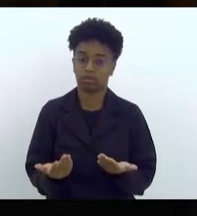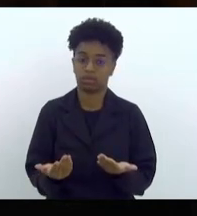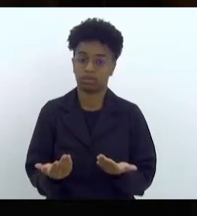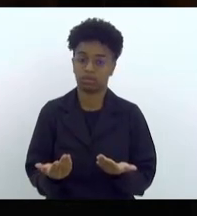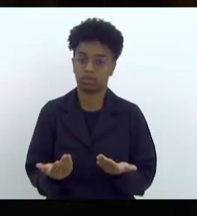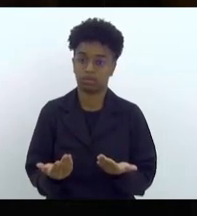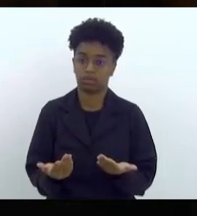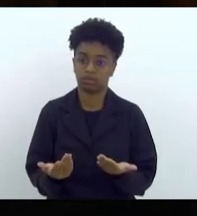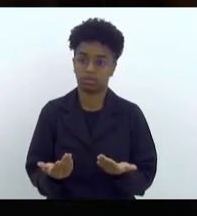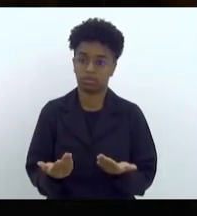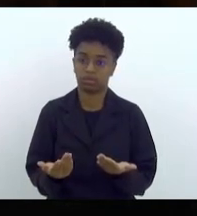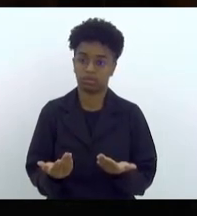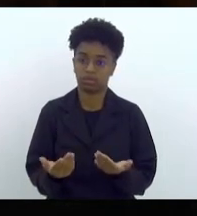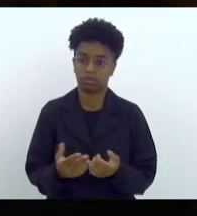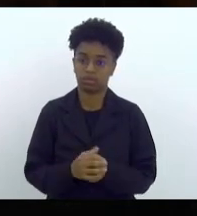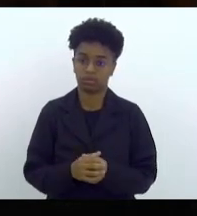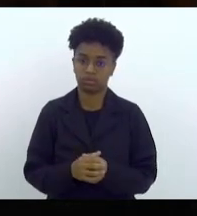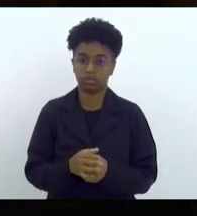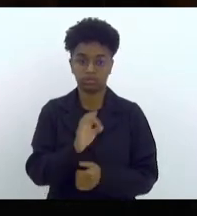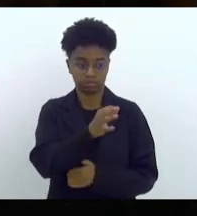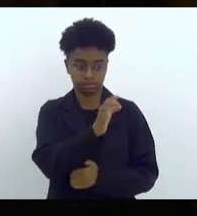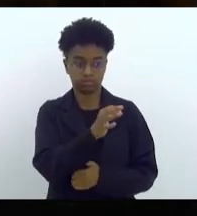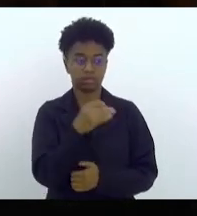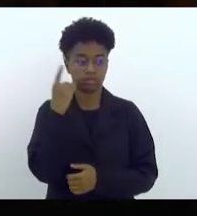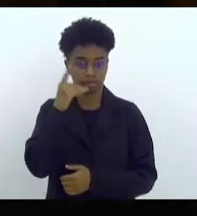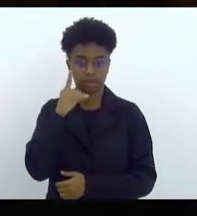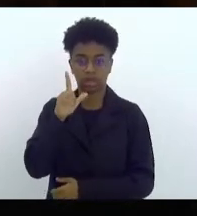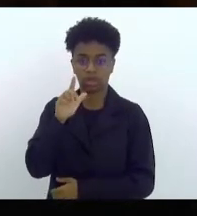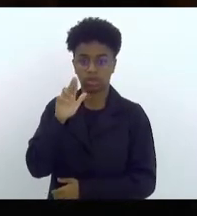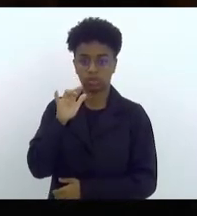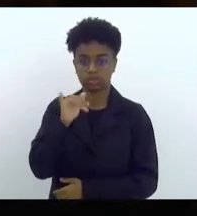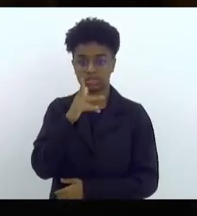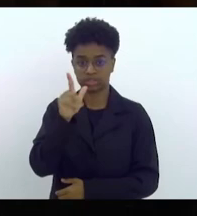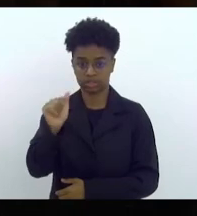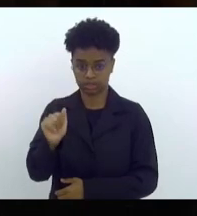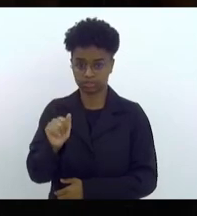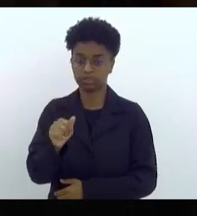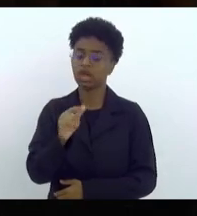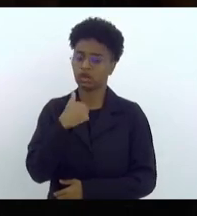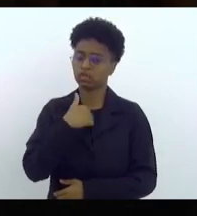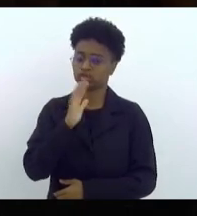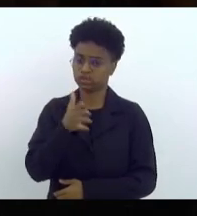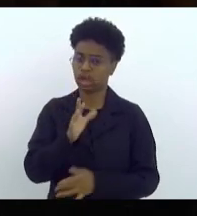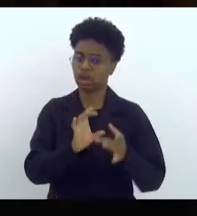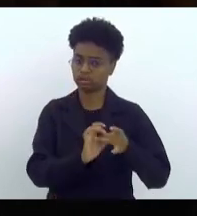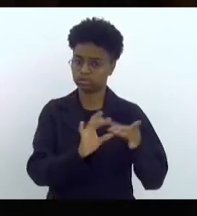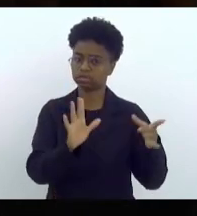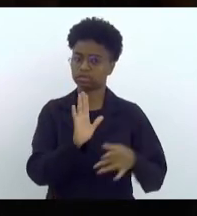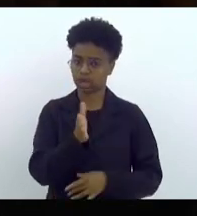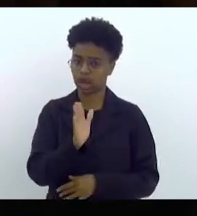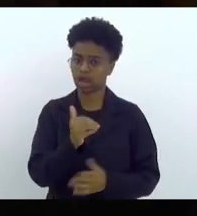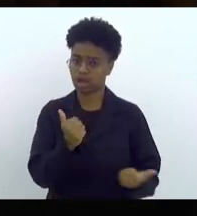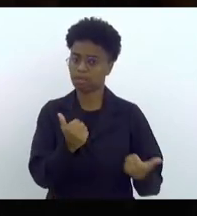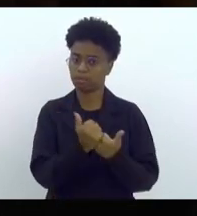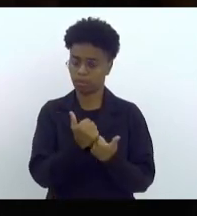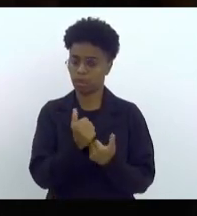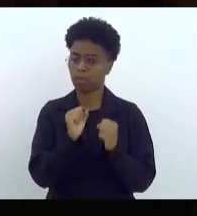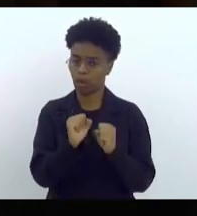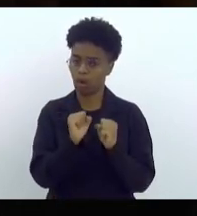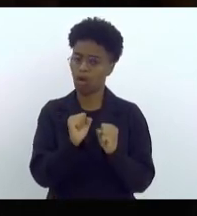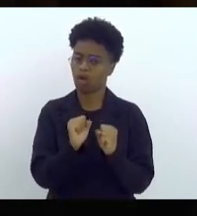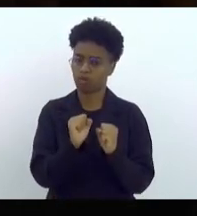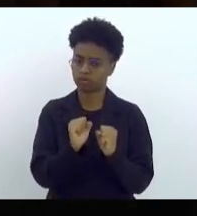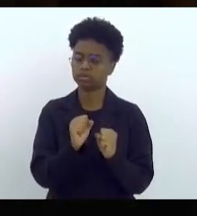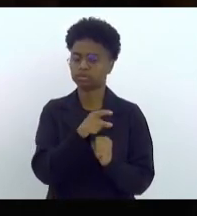certeza, deputada Lucinha, aliás, já lhe concedi a coautoria que vossa excelência